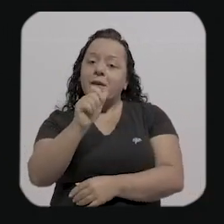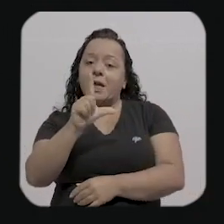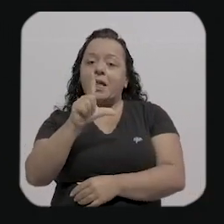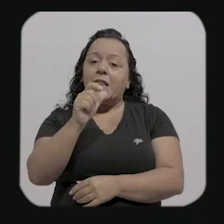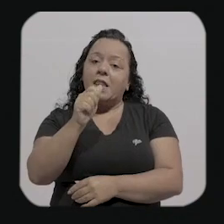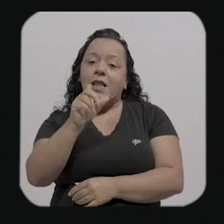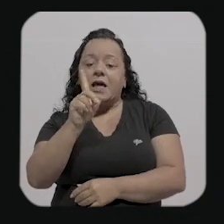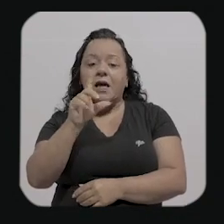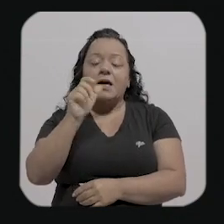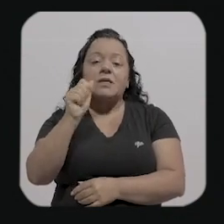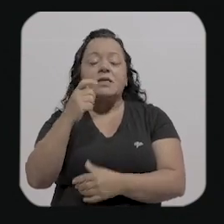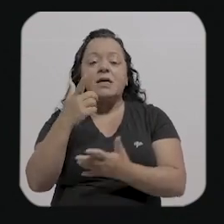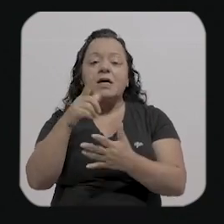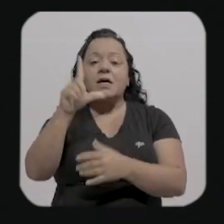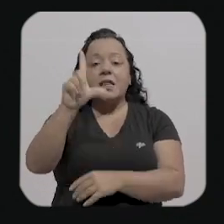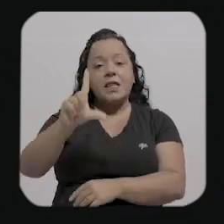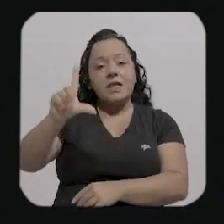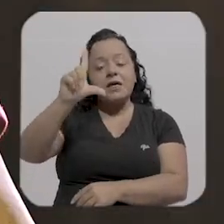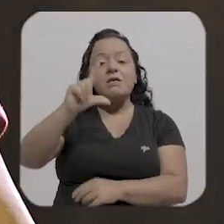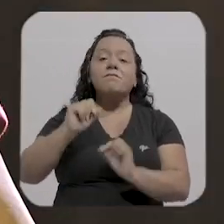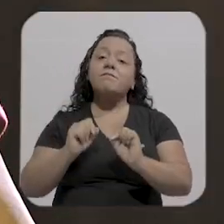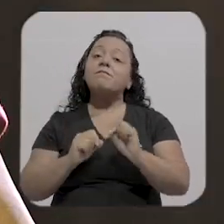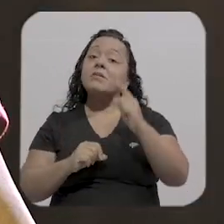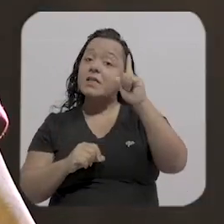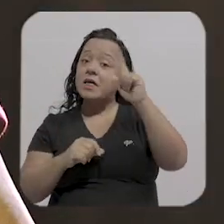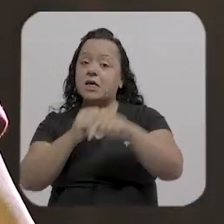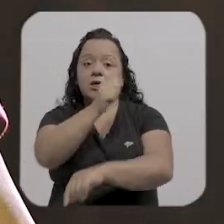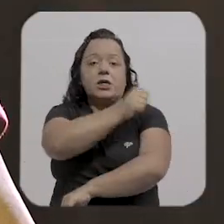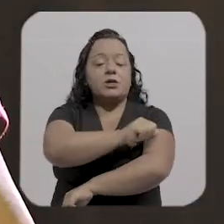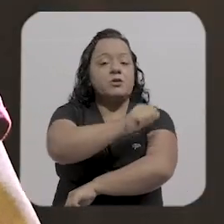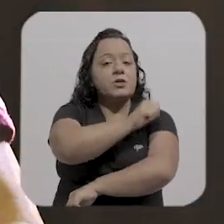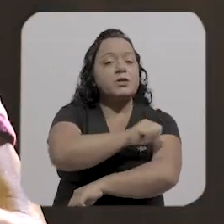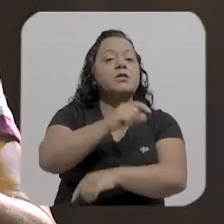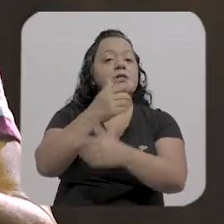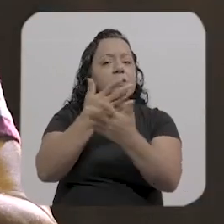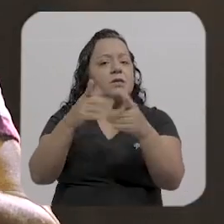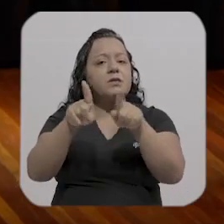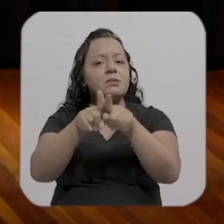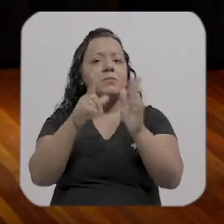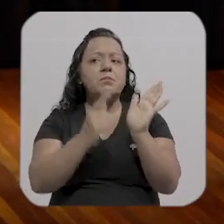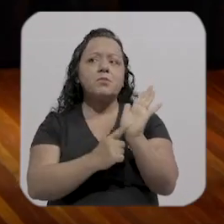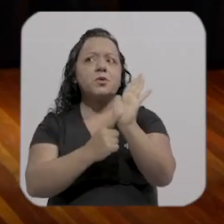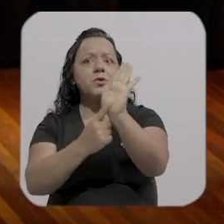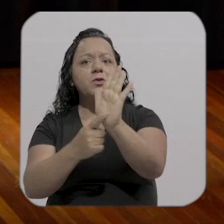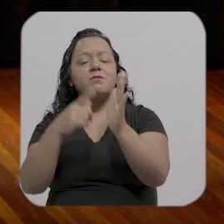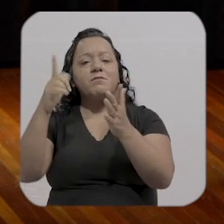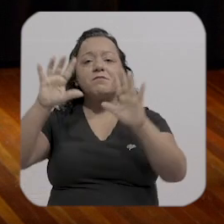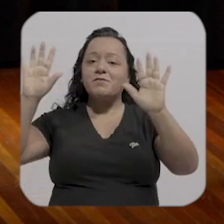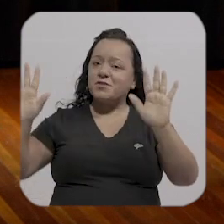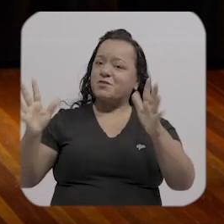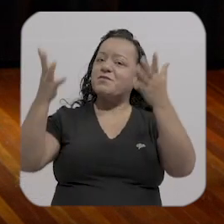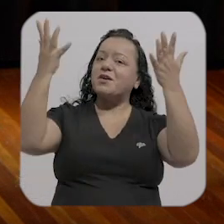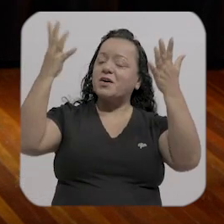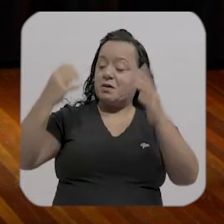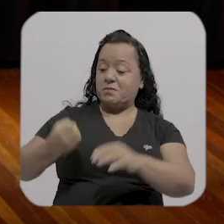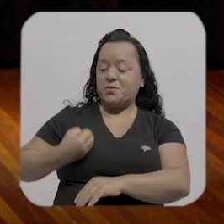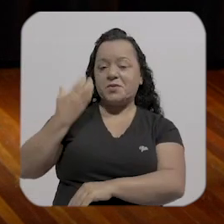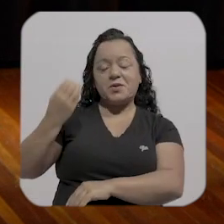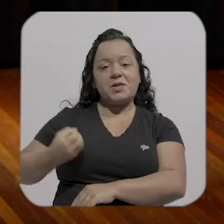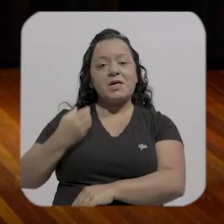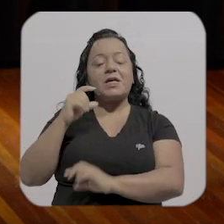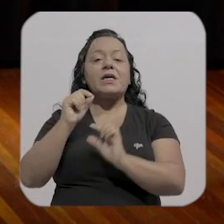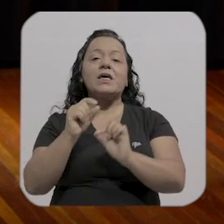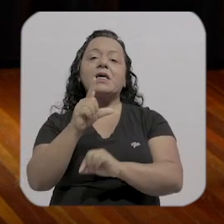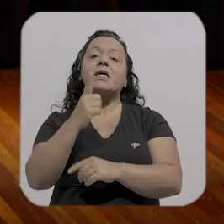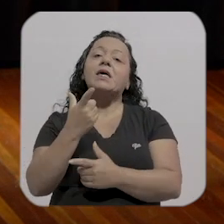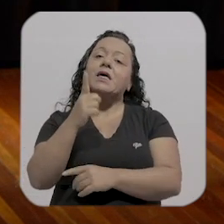feira internacional do livro de Paraty no Rio de Janeiro tradicionalíssimo em 2010 festival de poesia de Lisboa final do ano